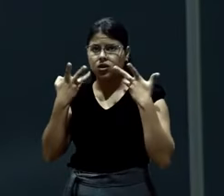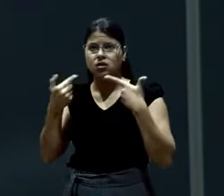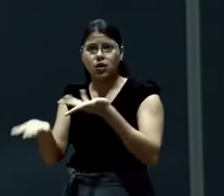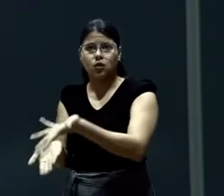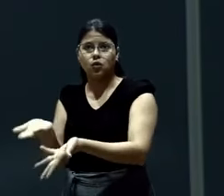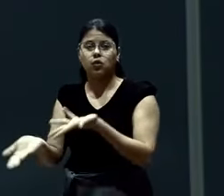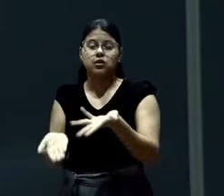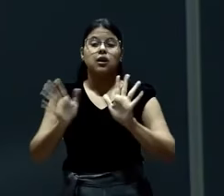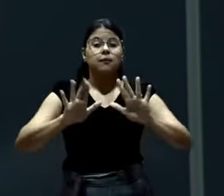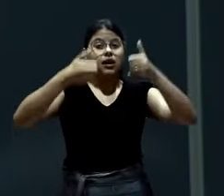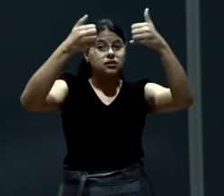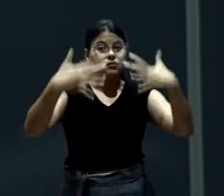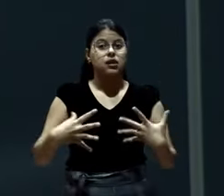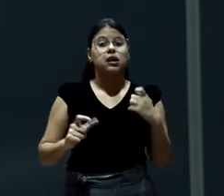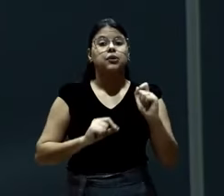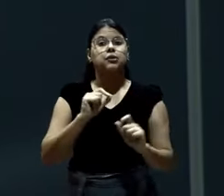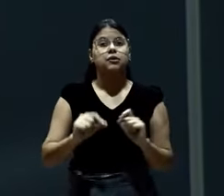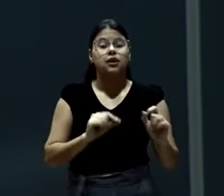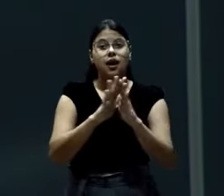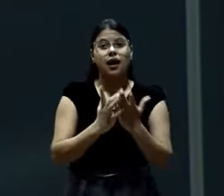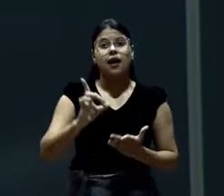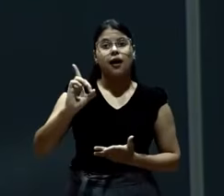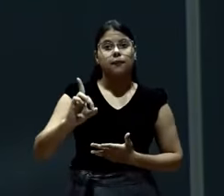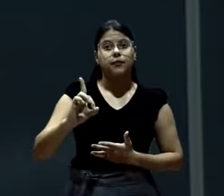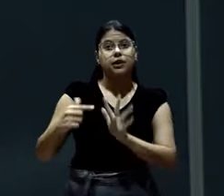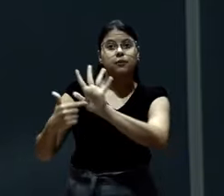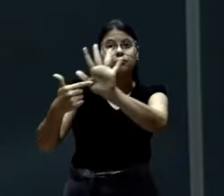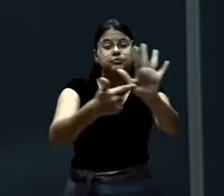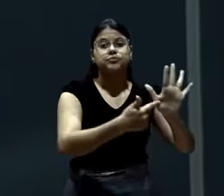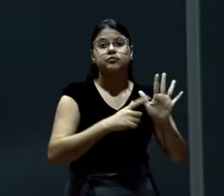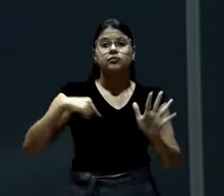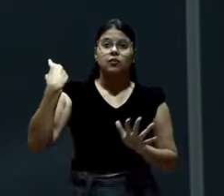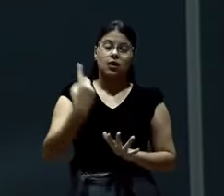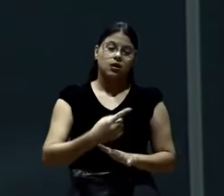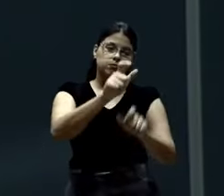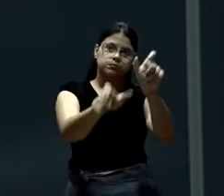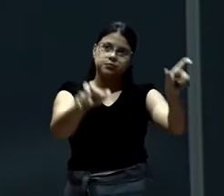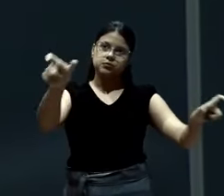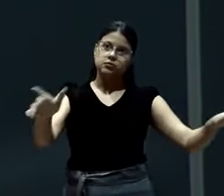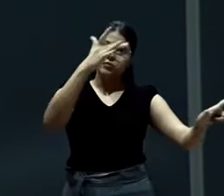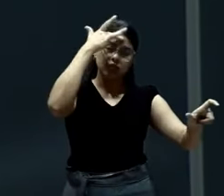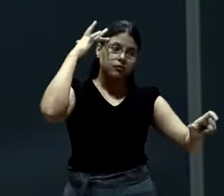Mas estou dizendo o seguinte. A Bíblia nos fala para cuidar de pessoas.